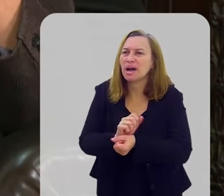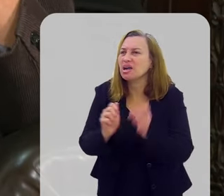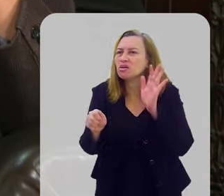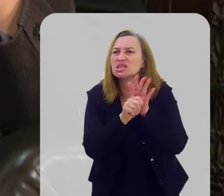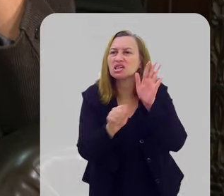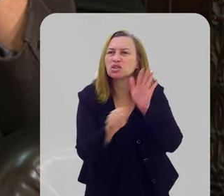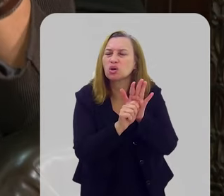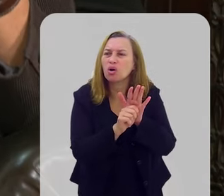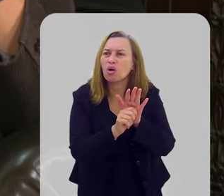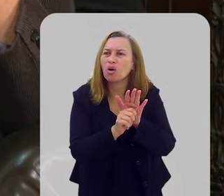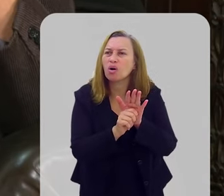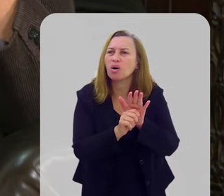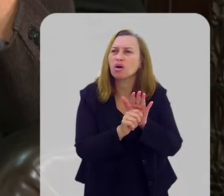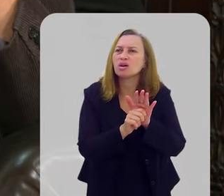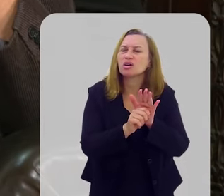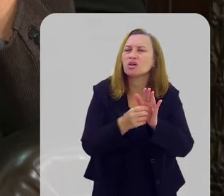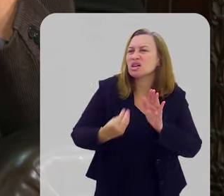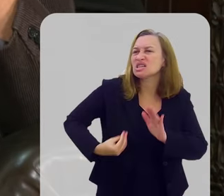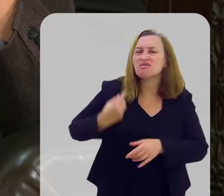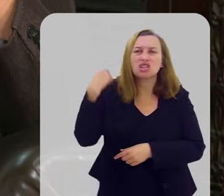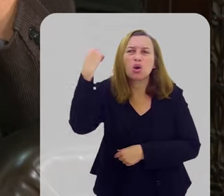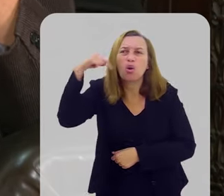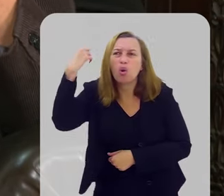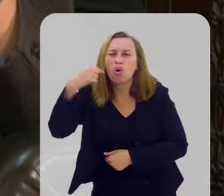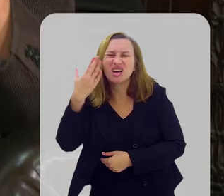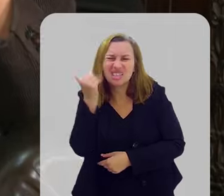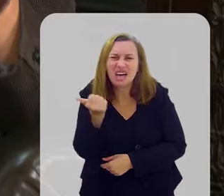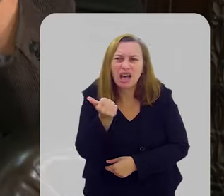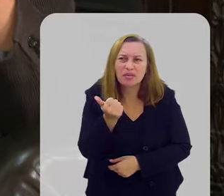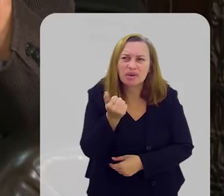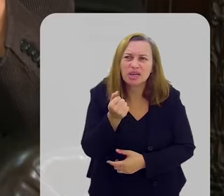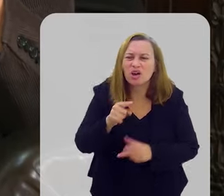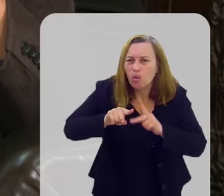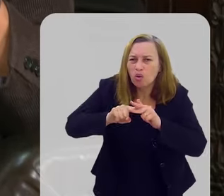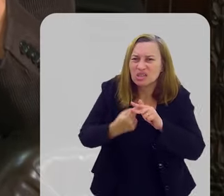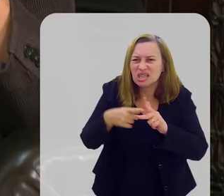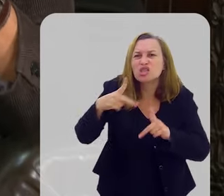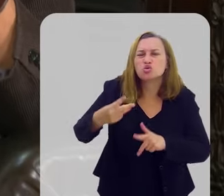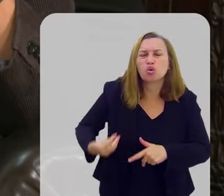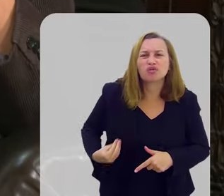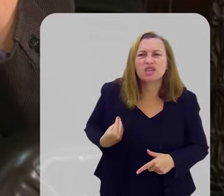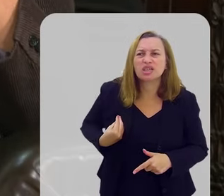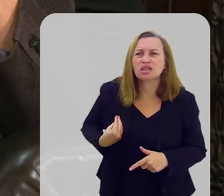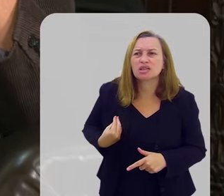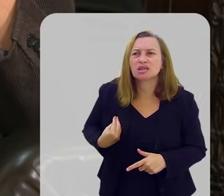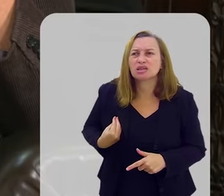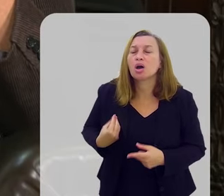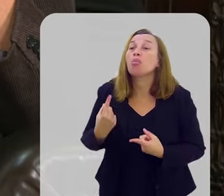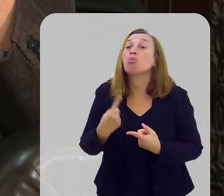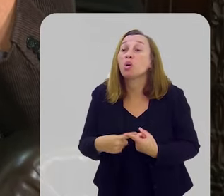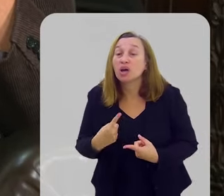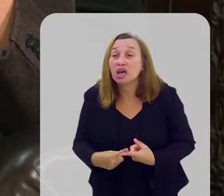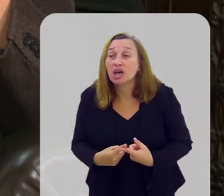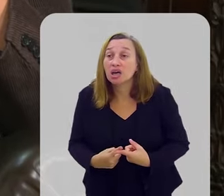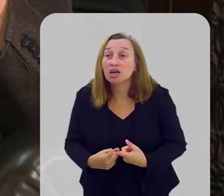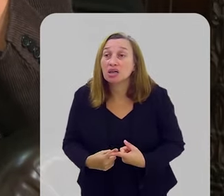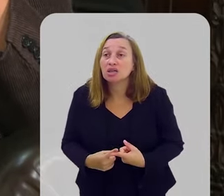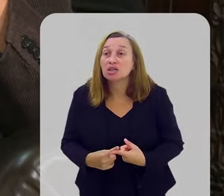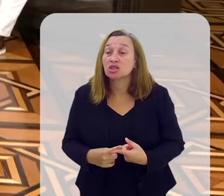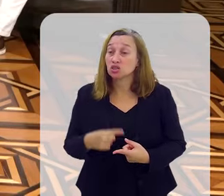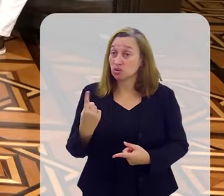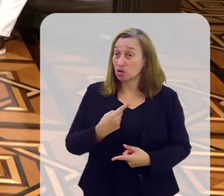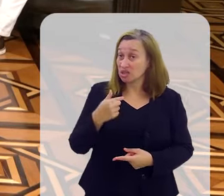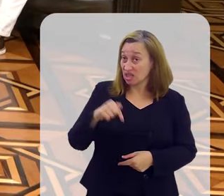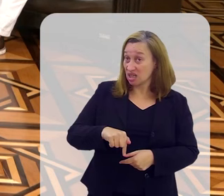droga, para com essa vida louca. Sabe, acerta teu espaço, irmão. Porque, se nós